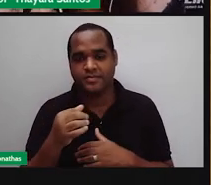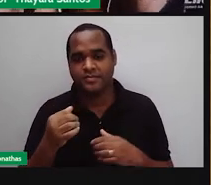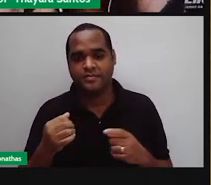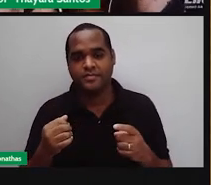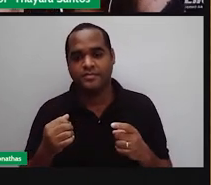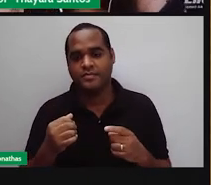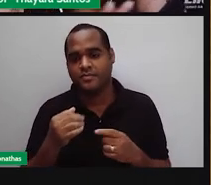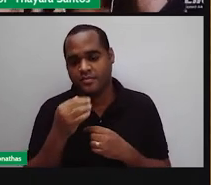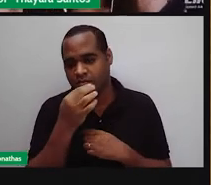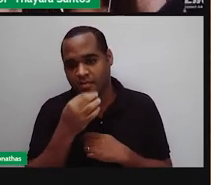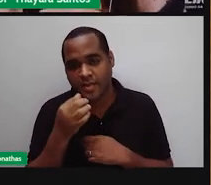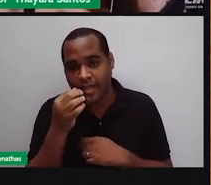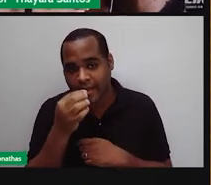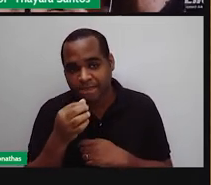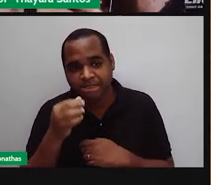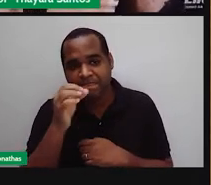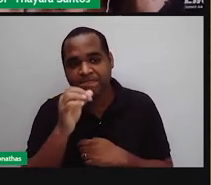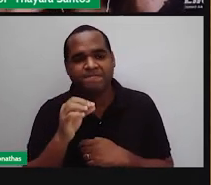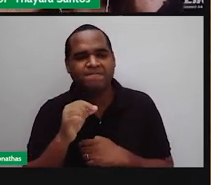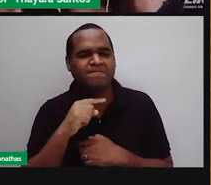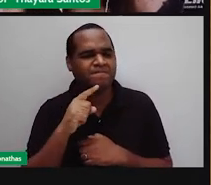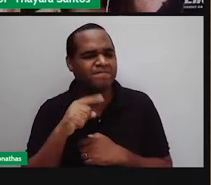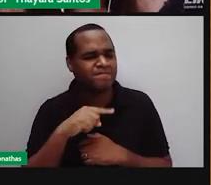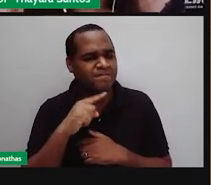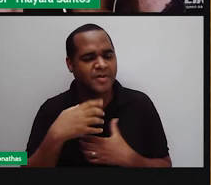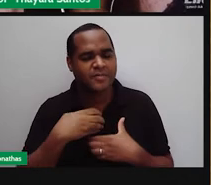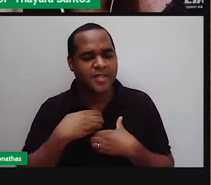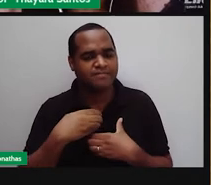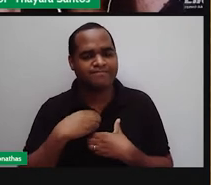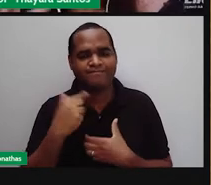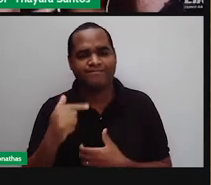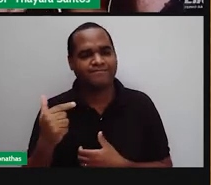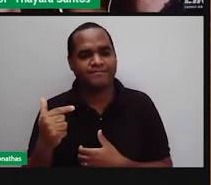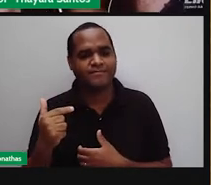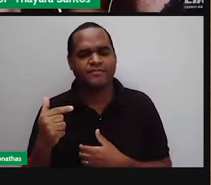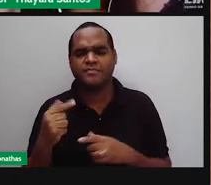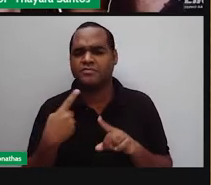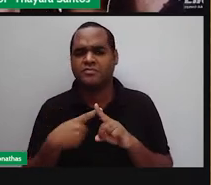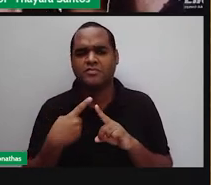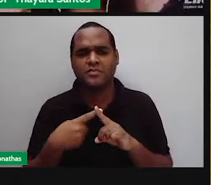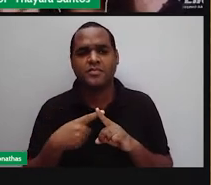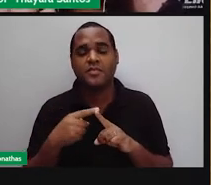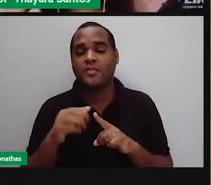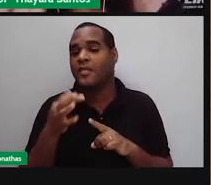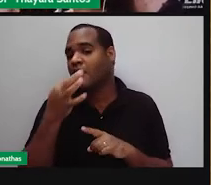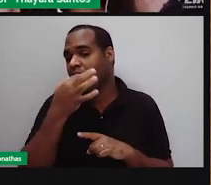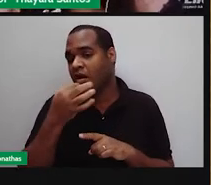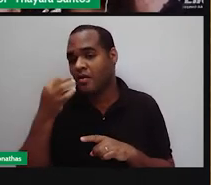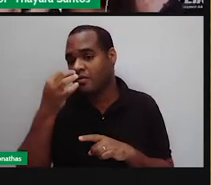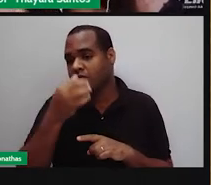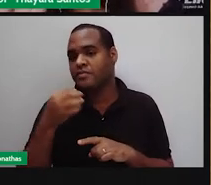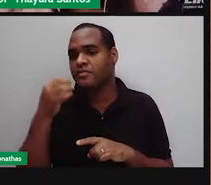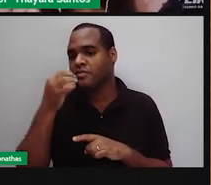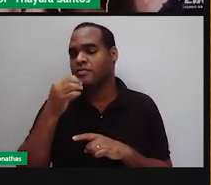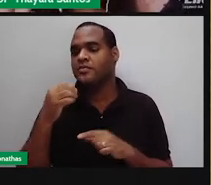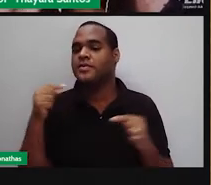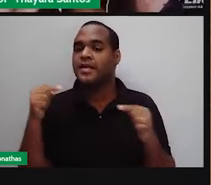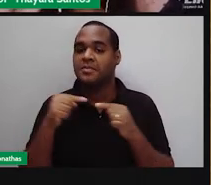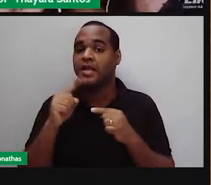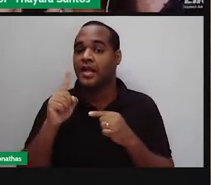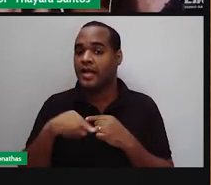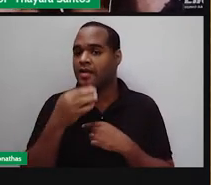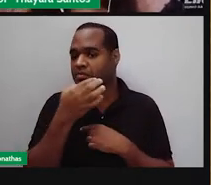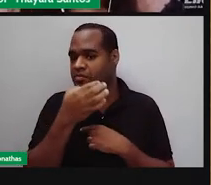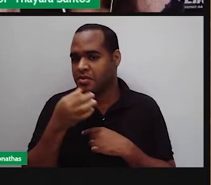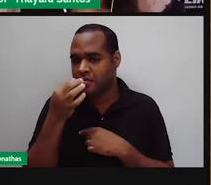pontinha da língua, você não vai conseguir sentir sabor nenhum. Por que isso acontece? Porque as papilas gustativas que estão na ponta da